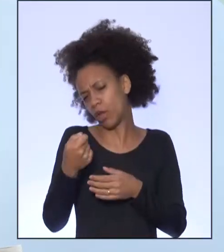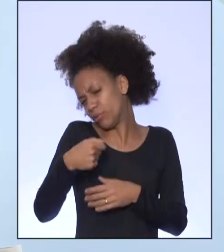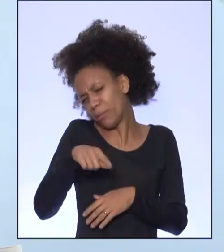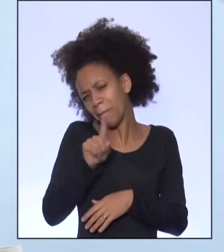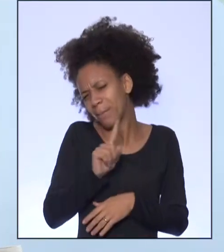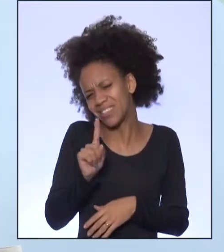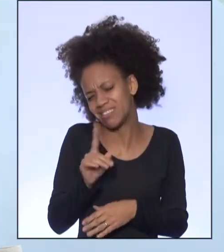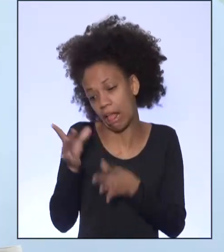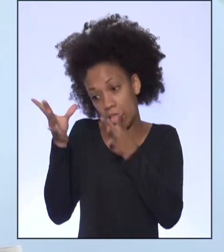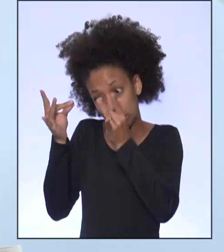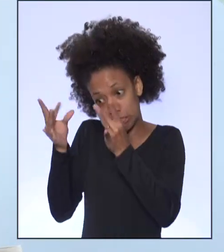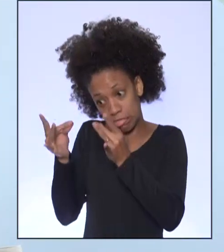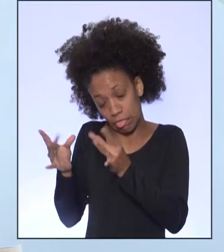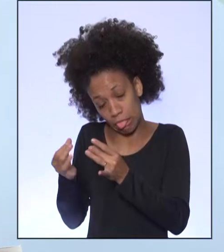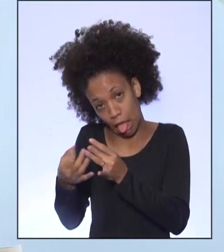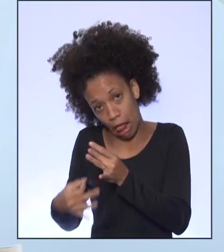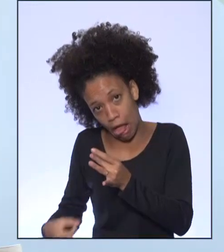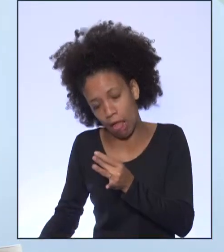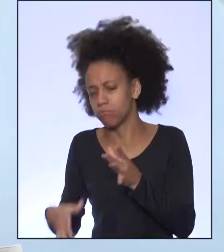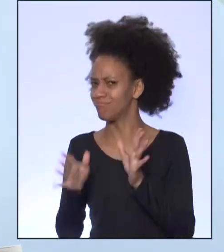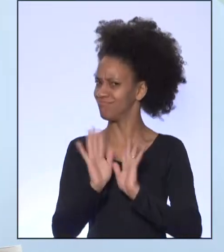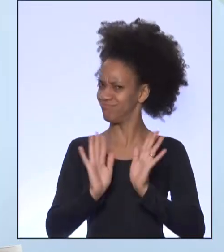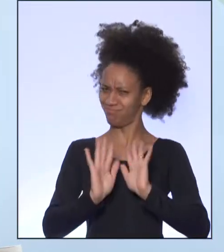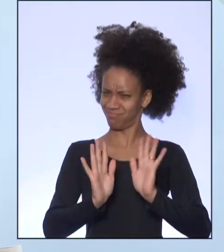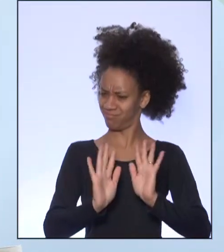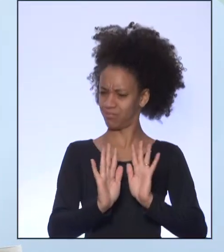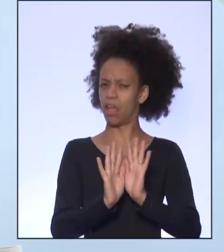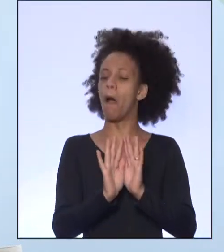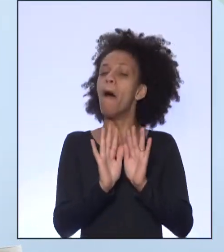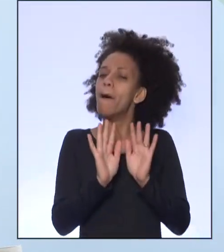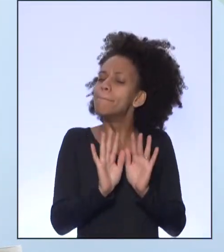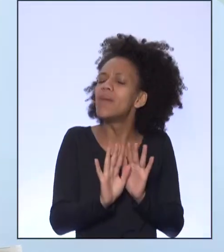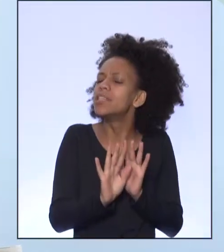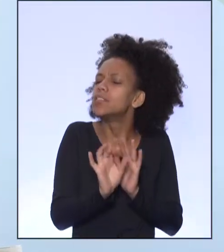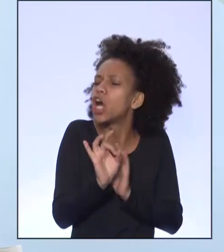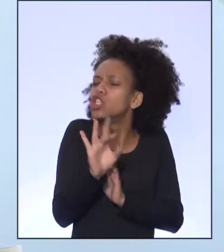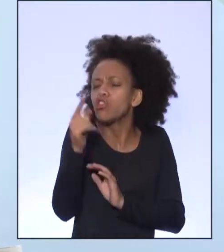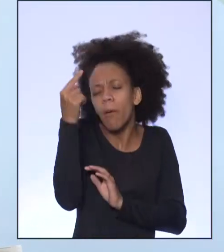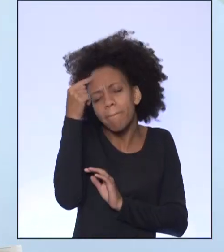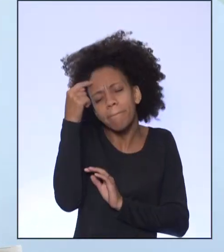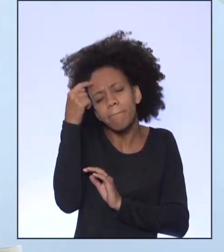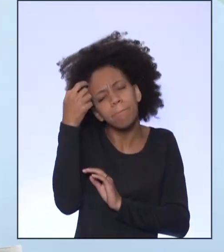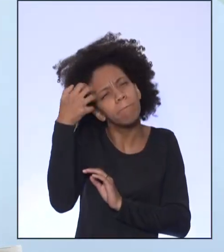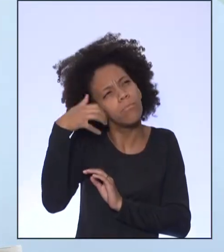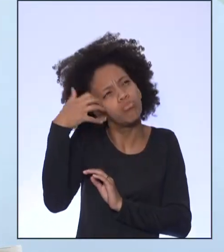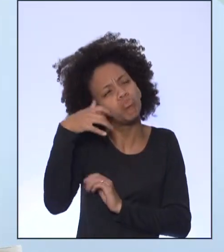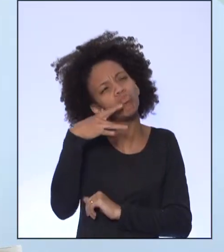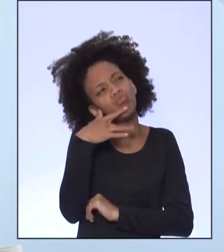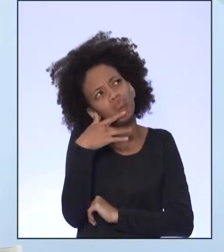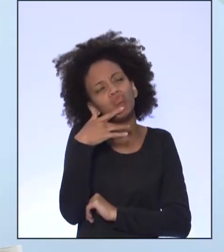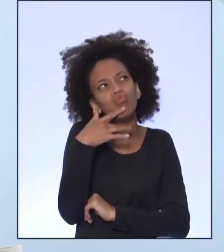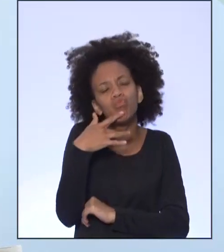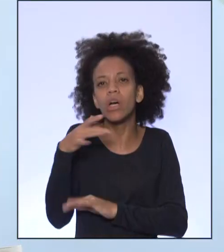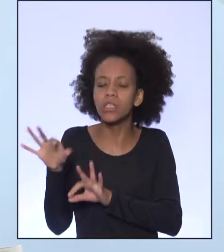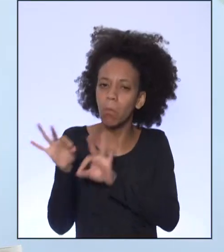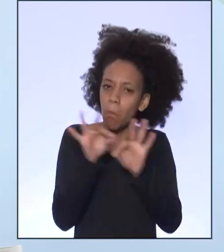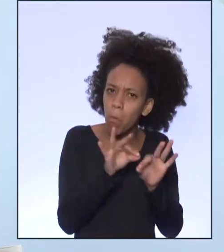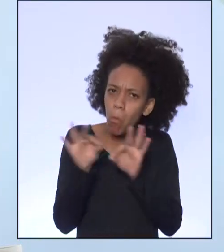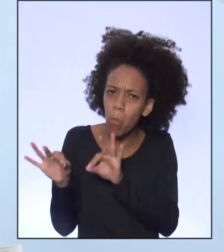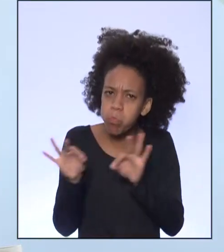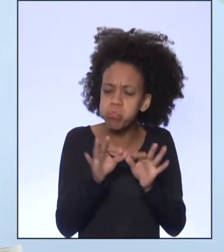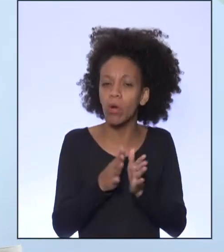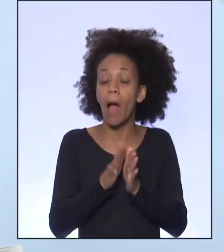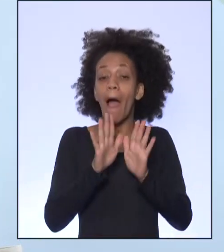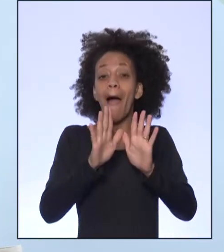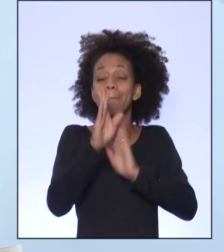em detalhes da sua vida, mas basta refletir sobre essas mudanças. Principalmente